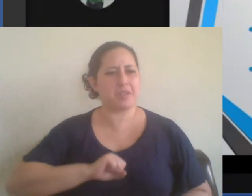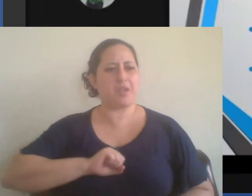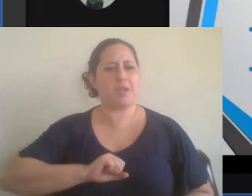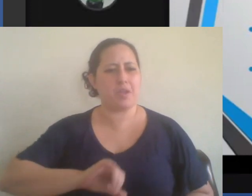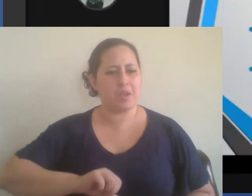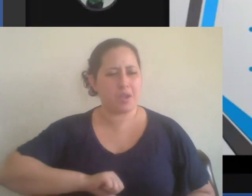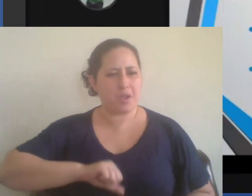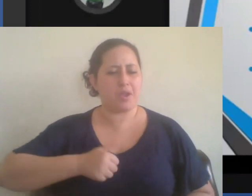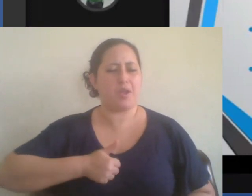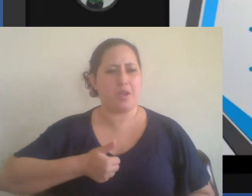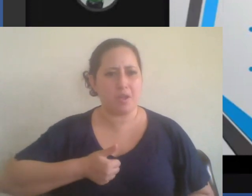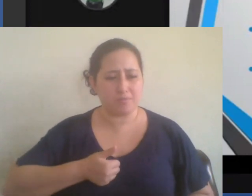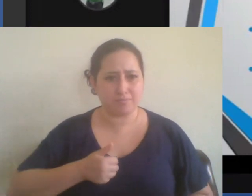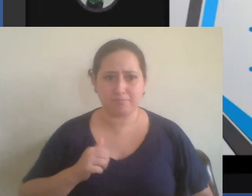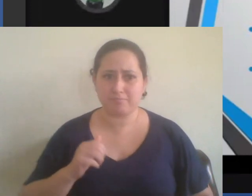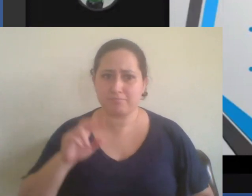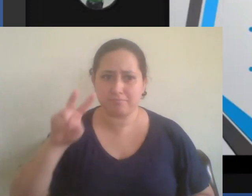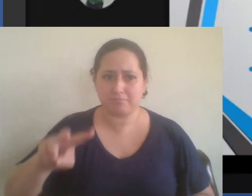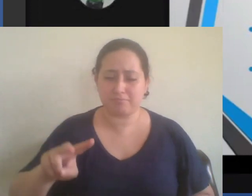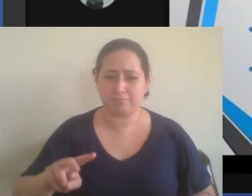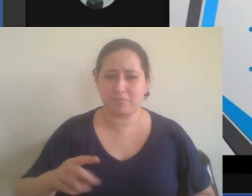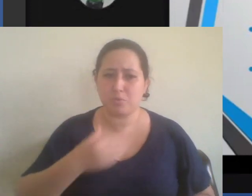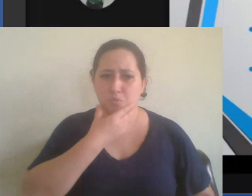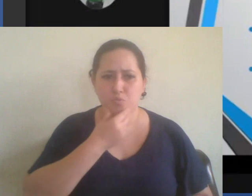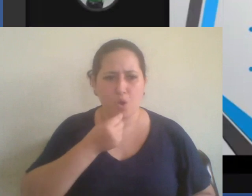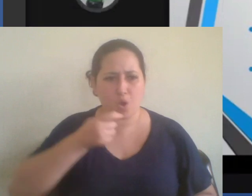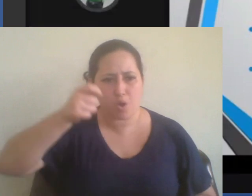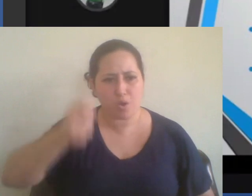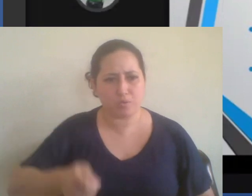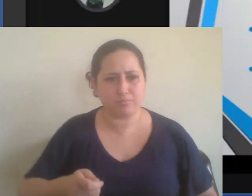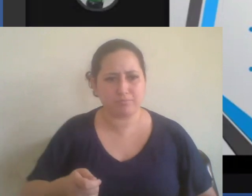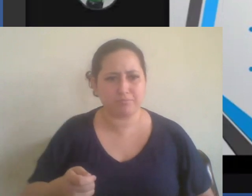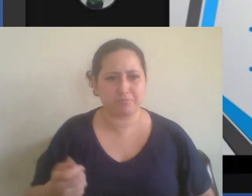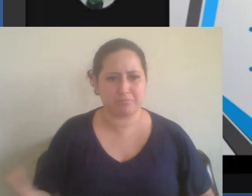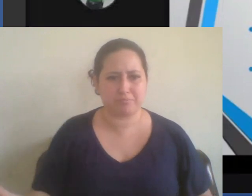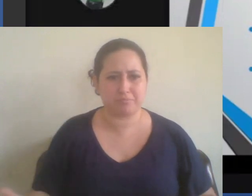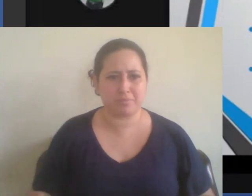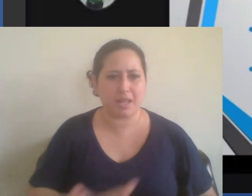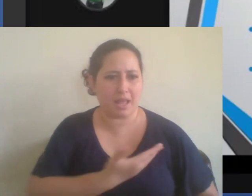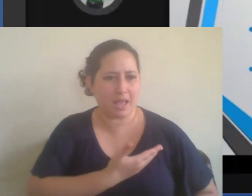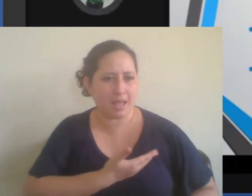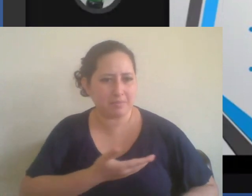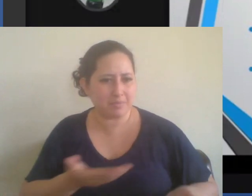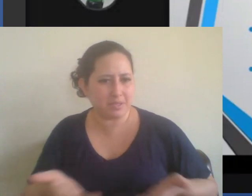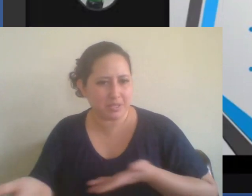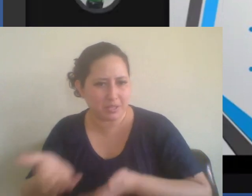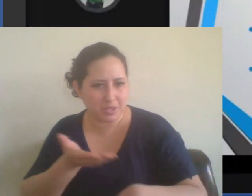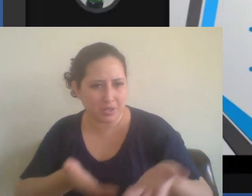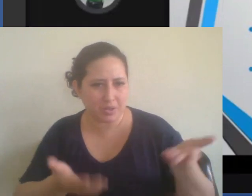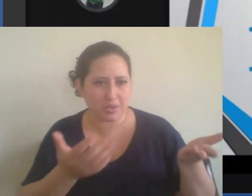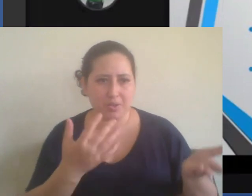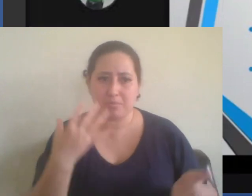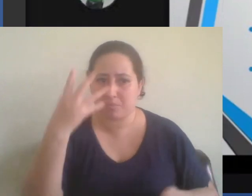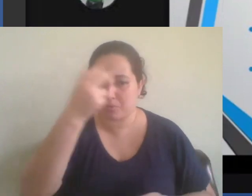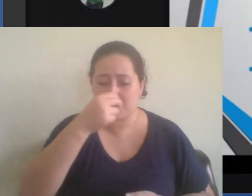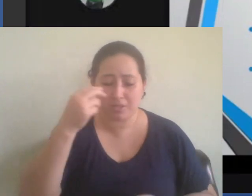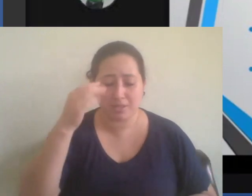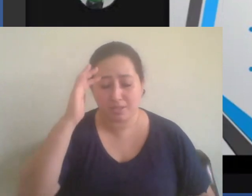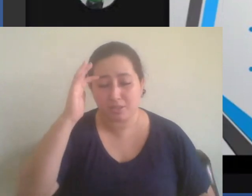ele tem uma coisa do masculino da camaradagem do belo do ideal